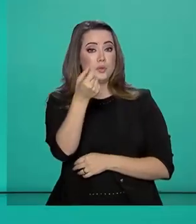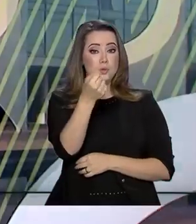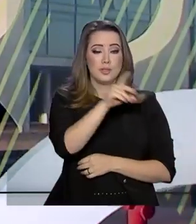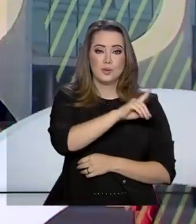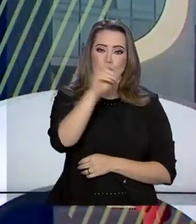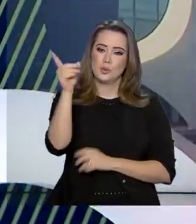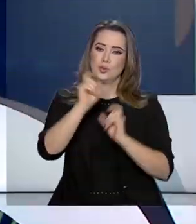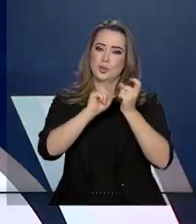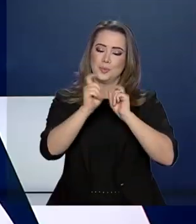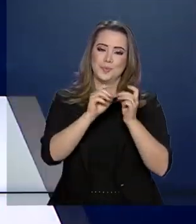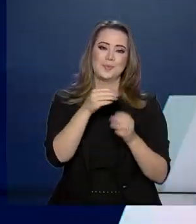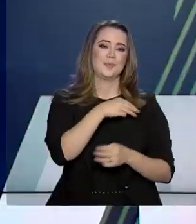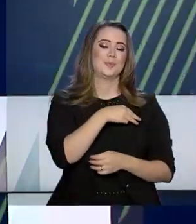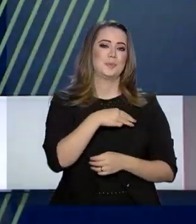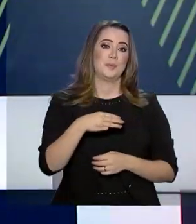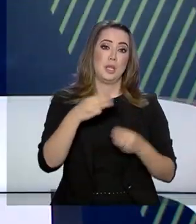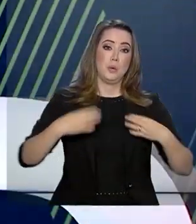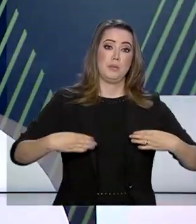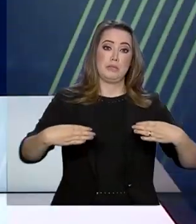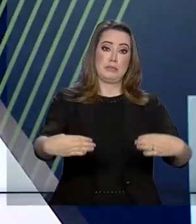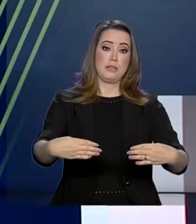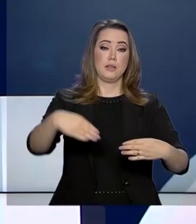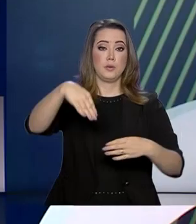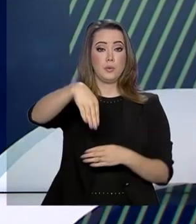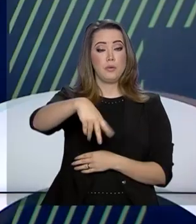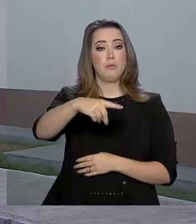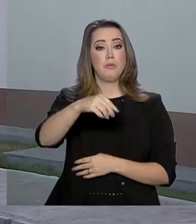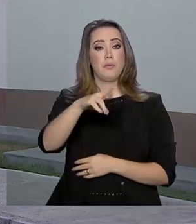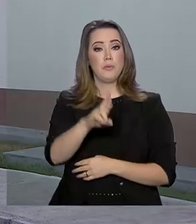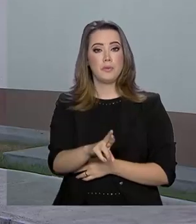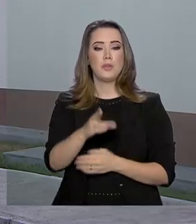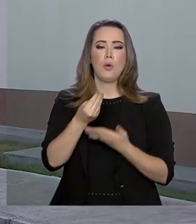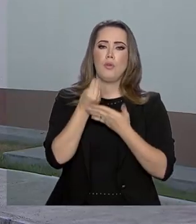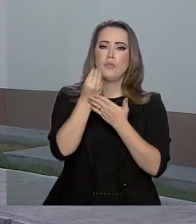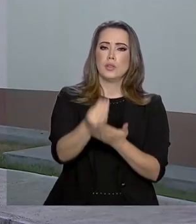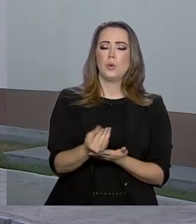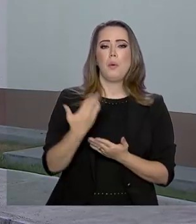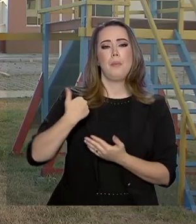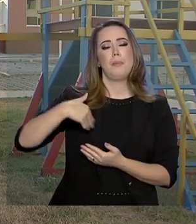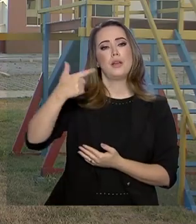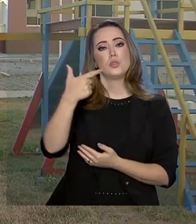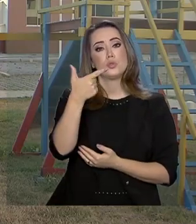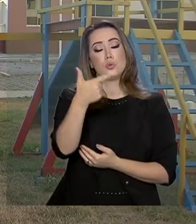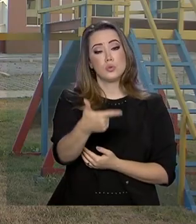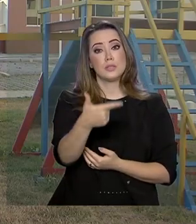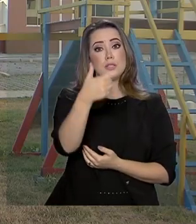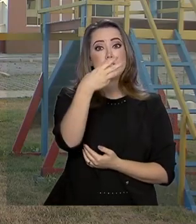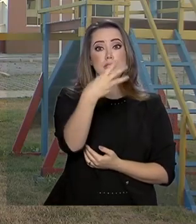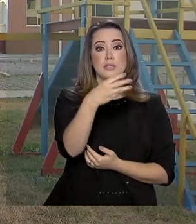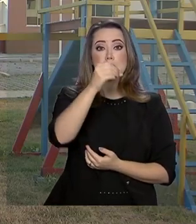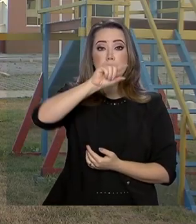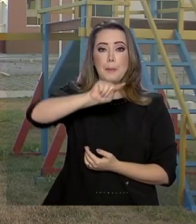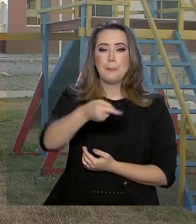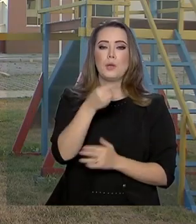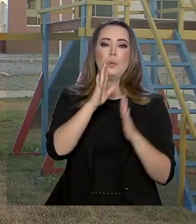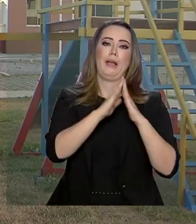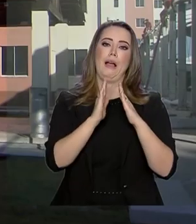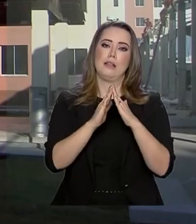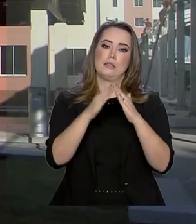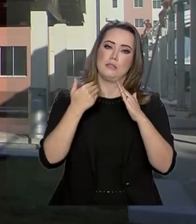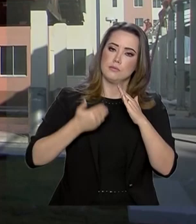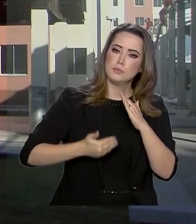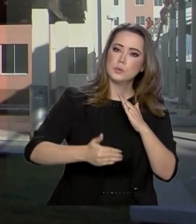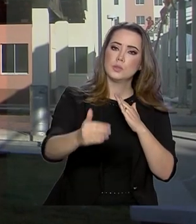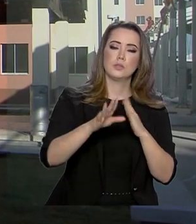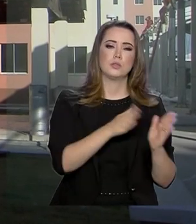gestão e o Ministério do Desenvolvimento Regional entregou mais de 230 mil casas nesse período. Uma média diária de 1.170